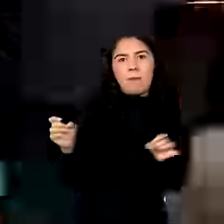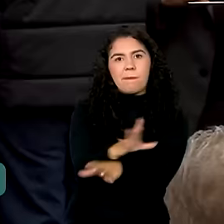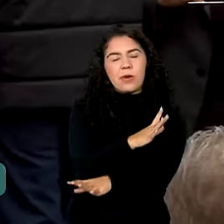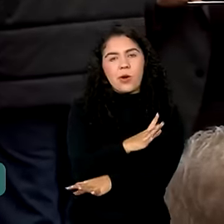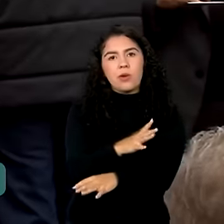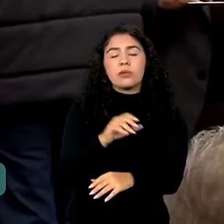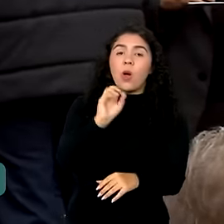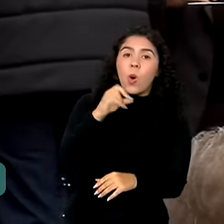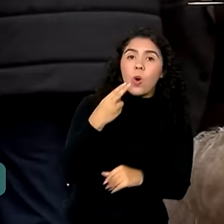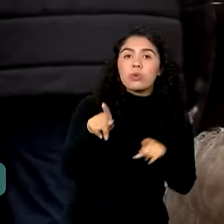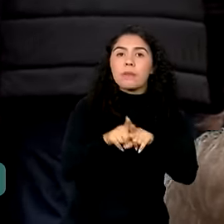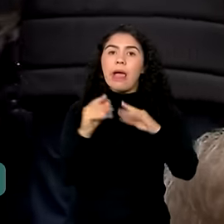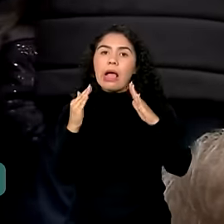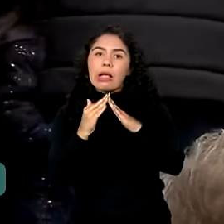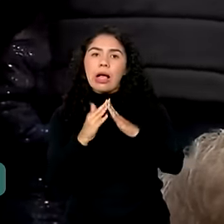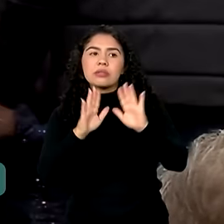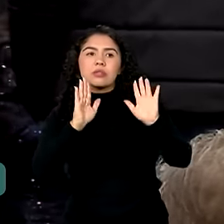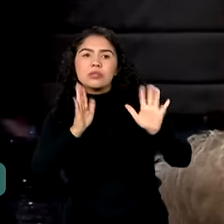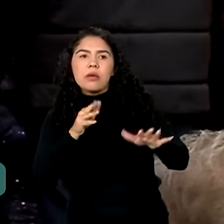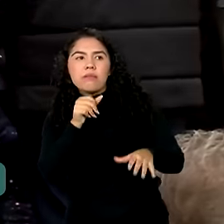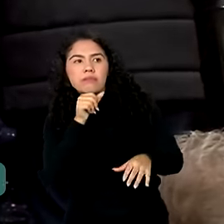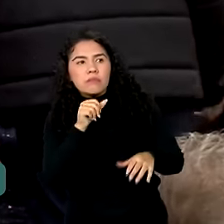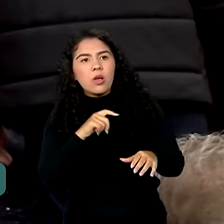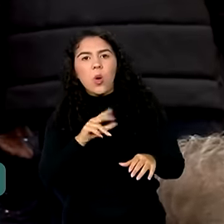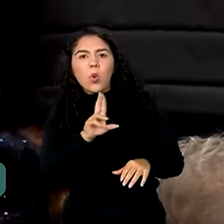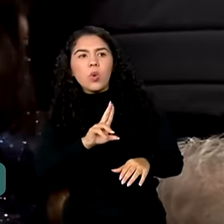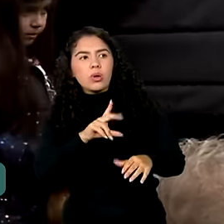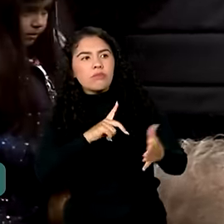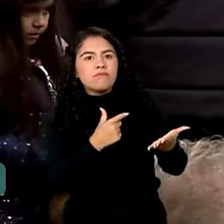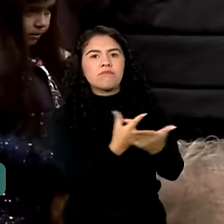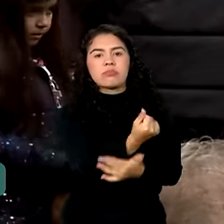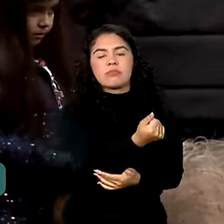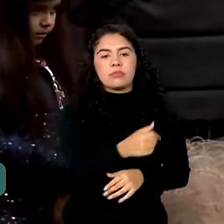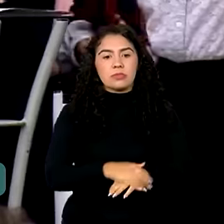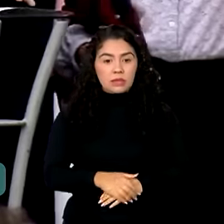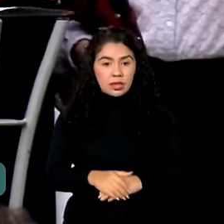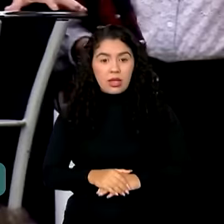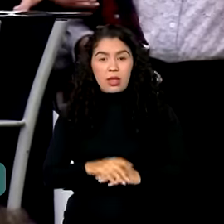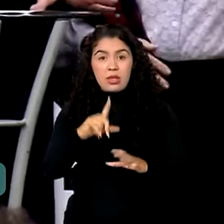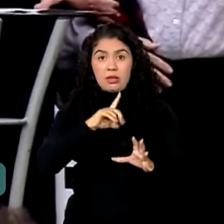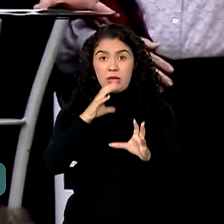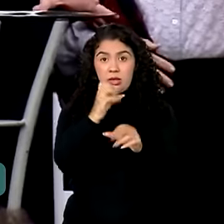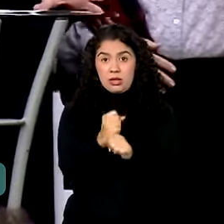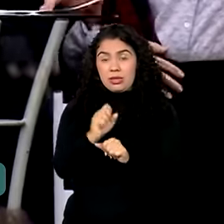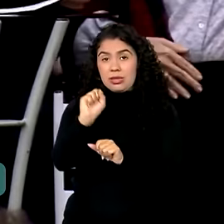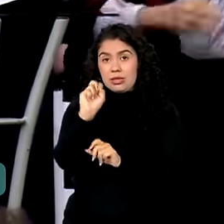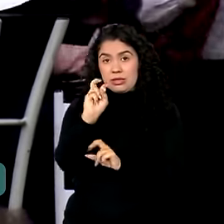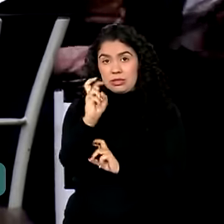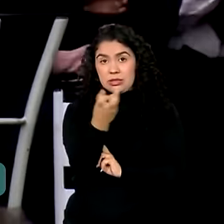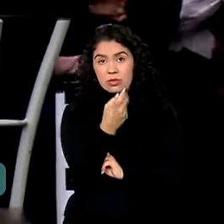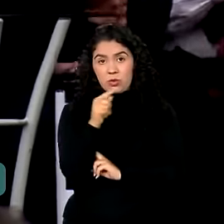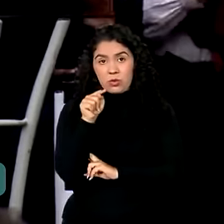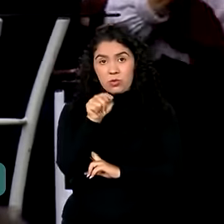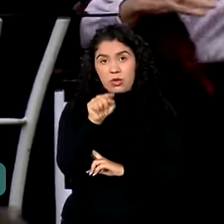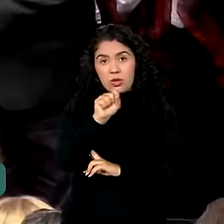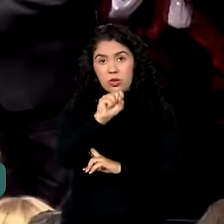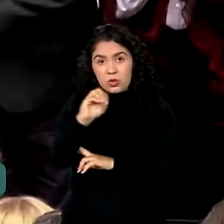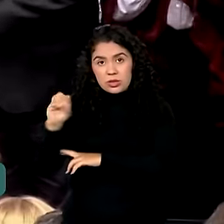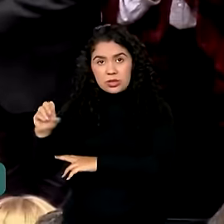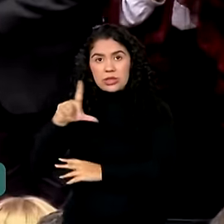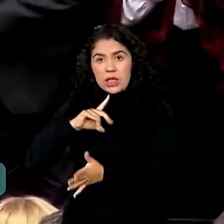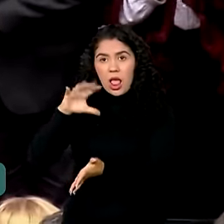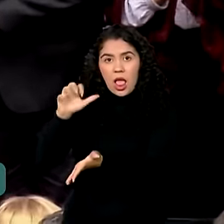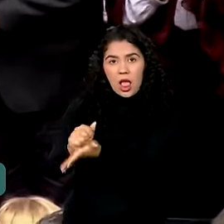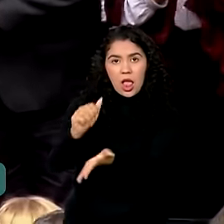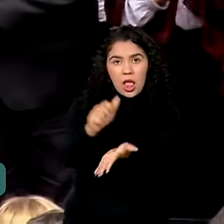ou usados para as famílias atingidas pelas enchentes. Do estoque registrado de 5.800 unidades cadastradas,